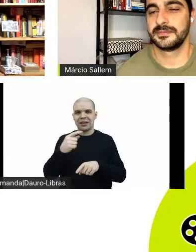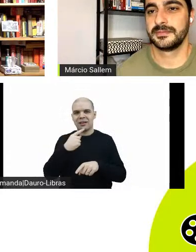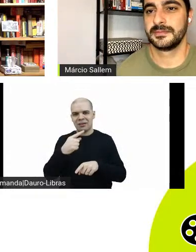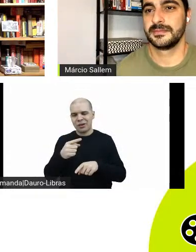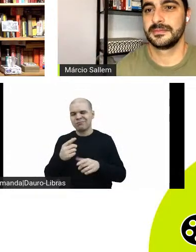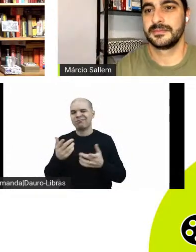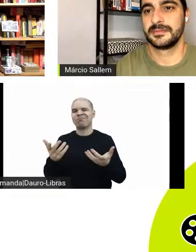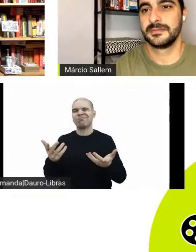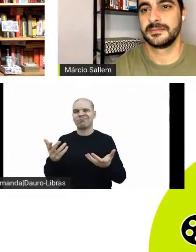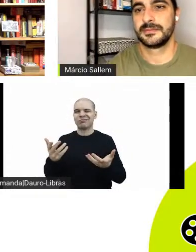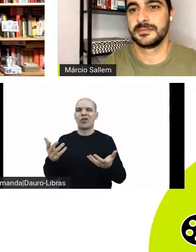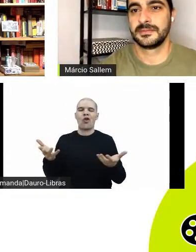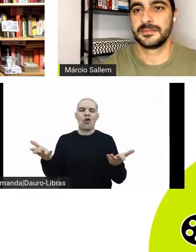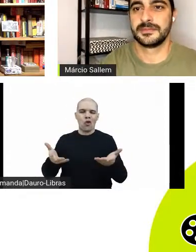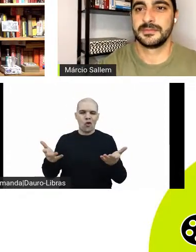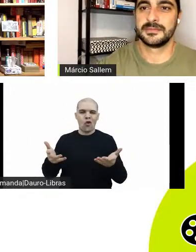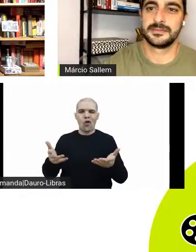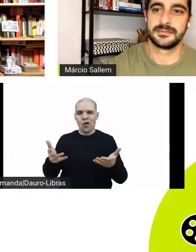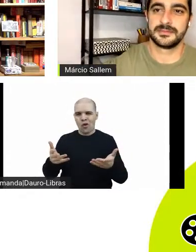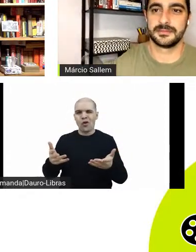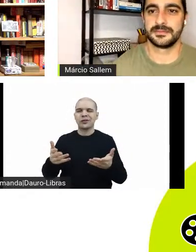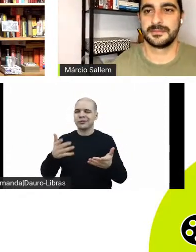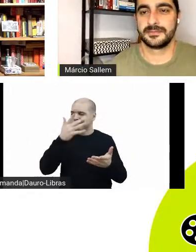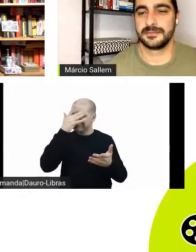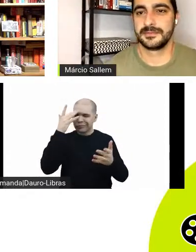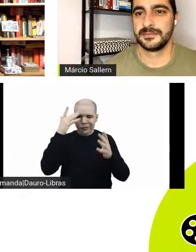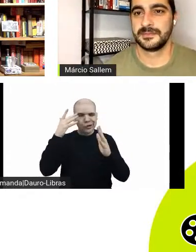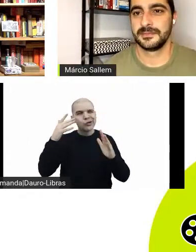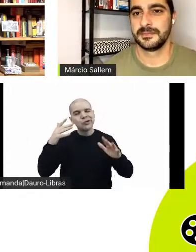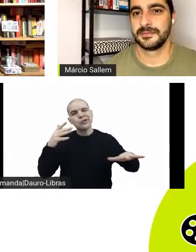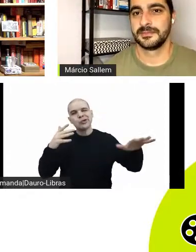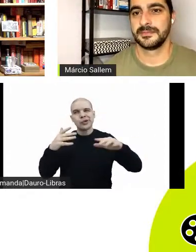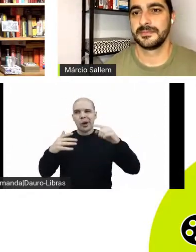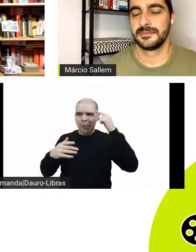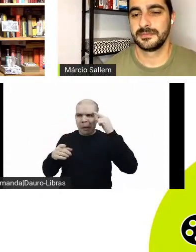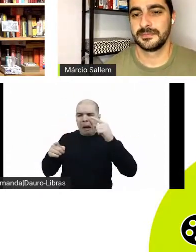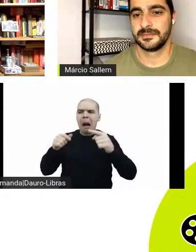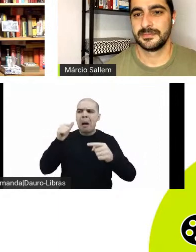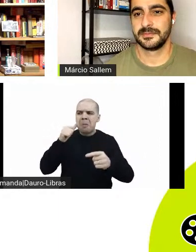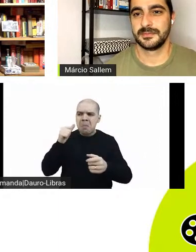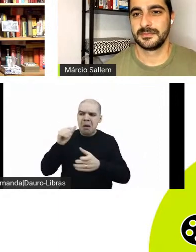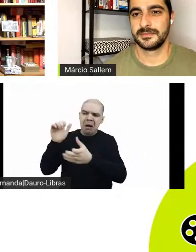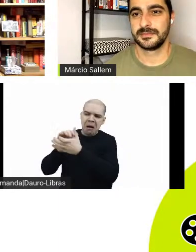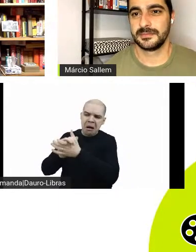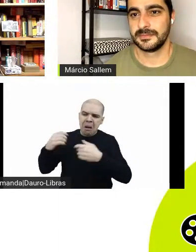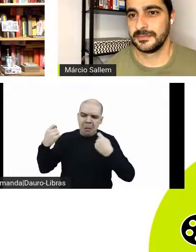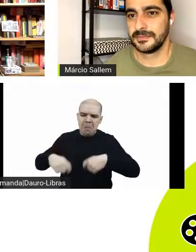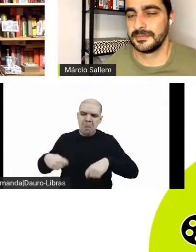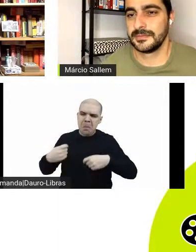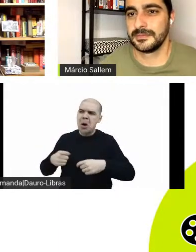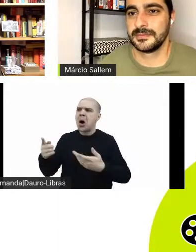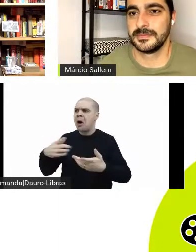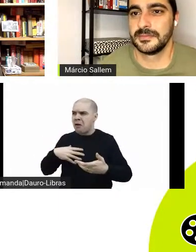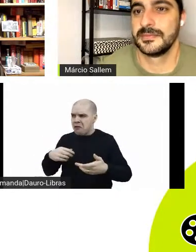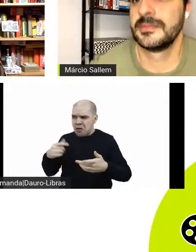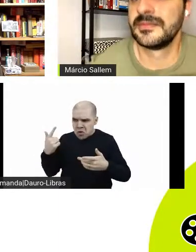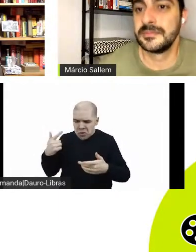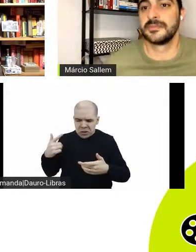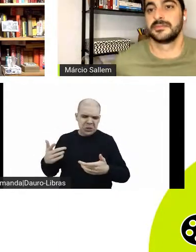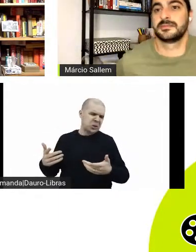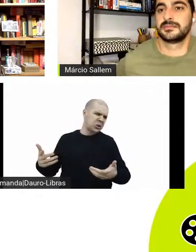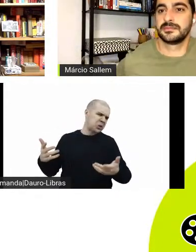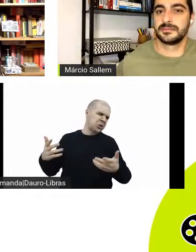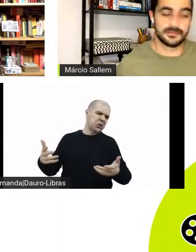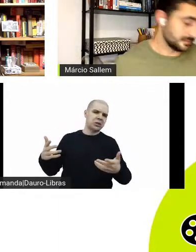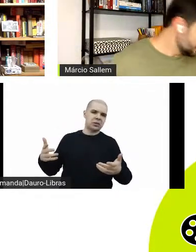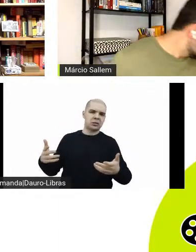da mulher o status de casada, se ela não conseguiu casar e ter filhos, é como se tivesse falhado em sua missão, o casamento não é tão cobrado